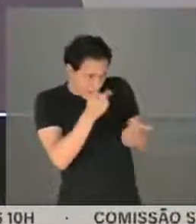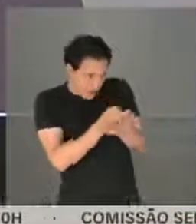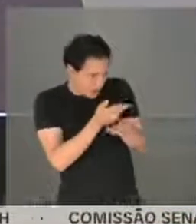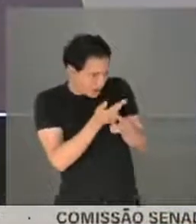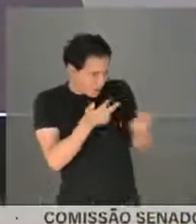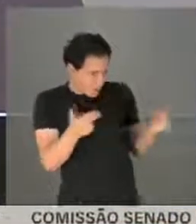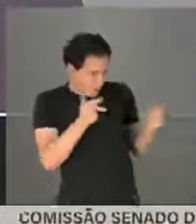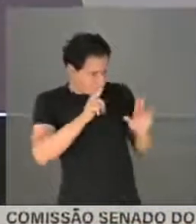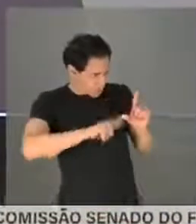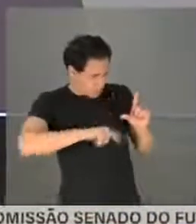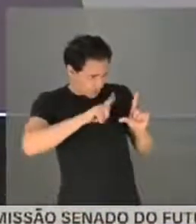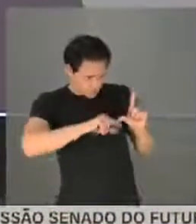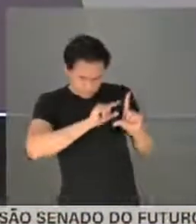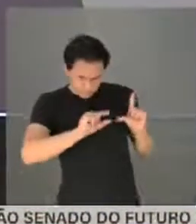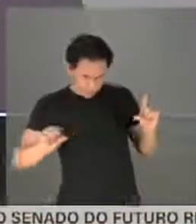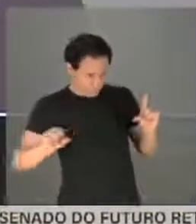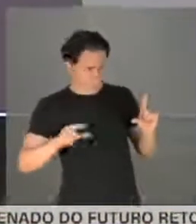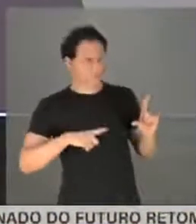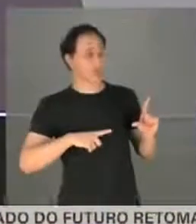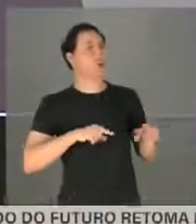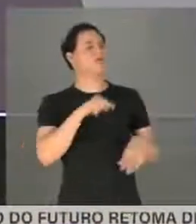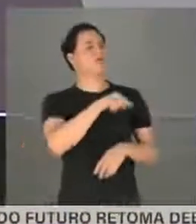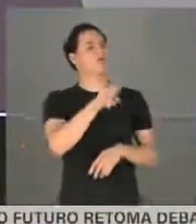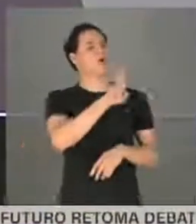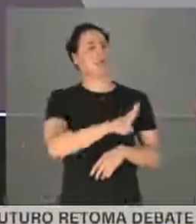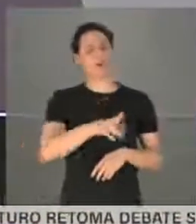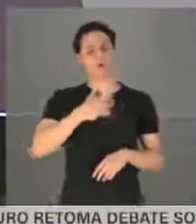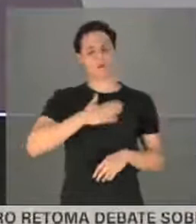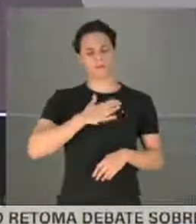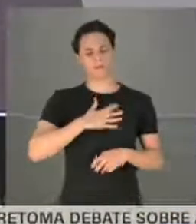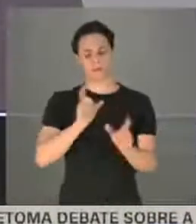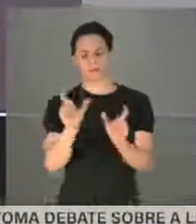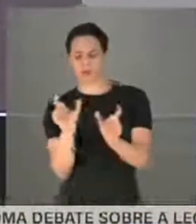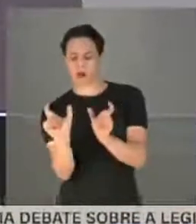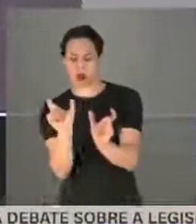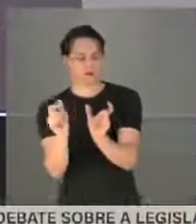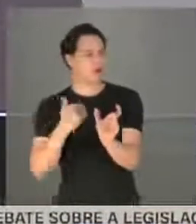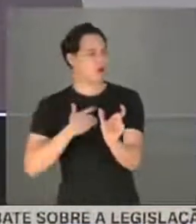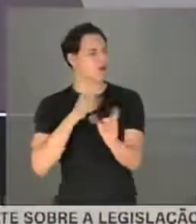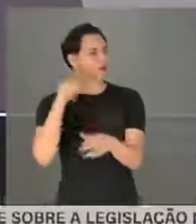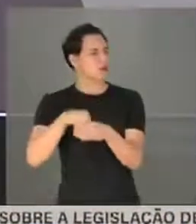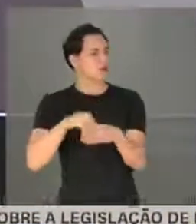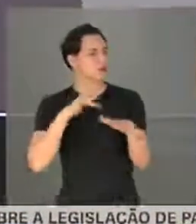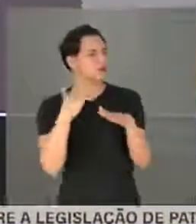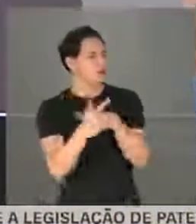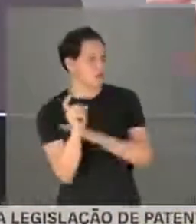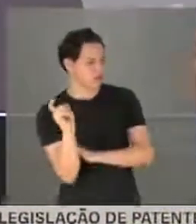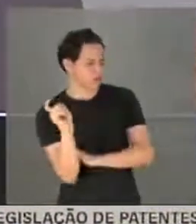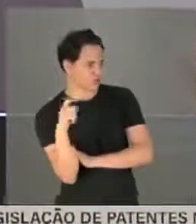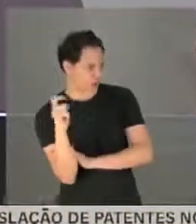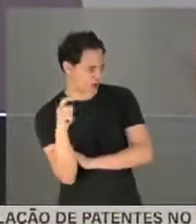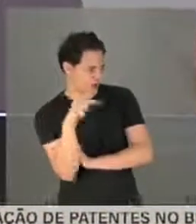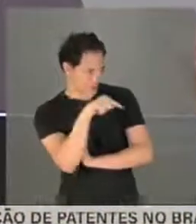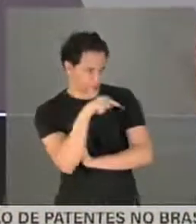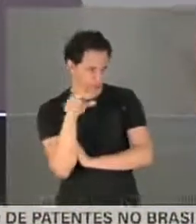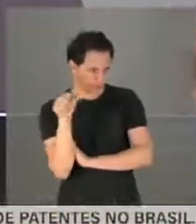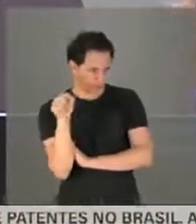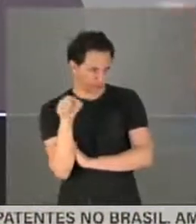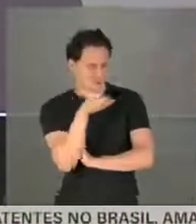E aí o senhor pegou um Twitter meu, que por um erro de grafia de rede social, o senhor fala isso.